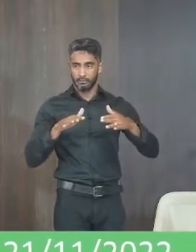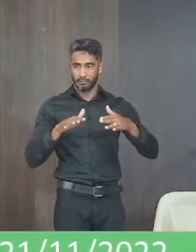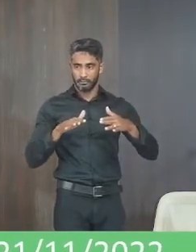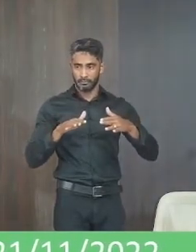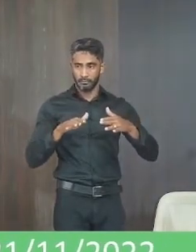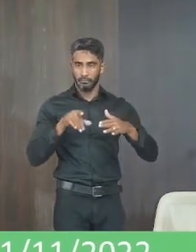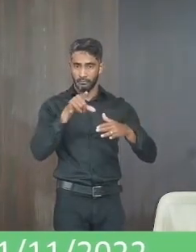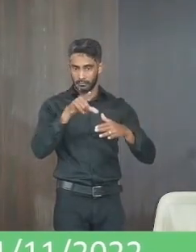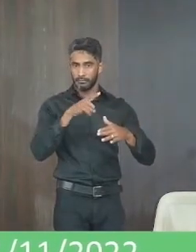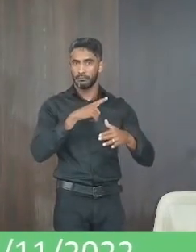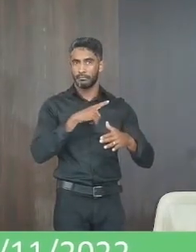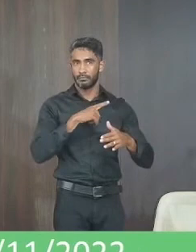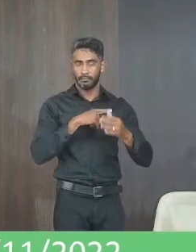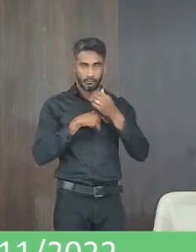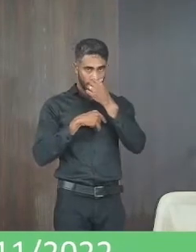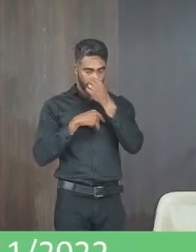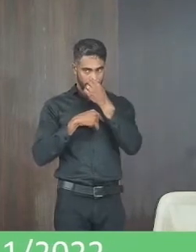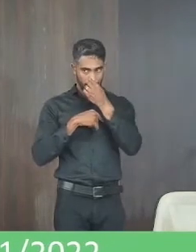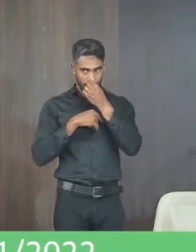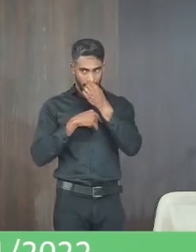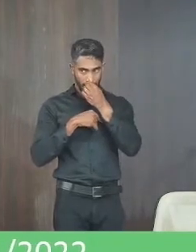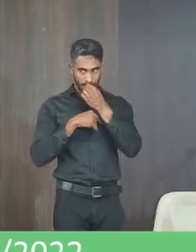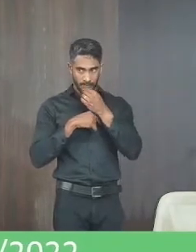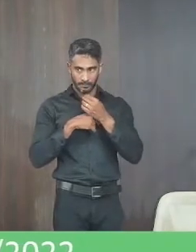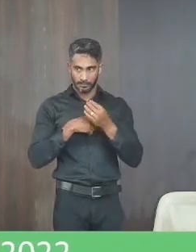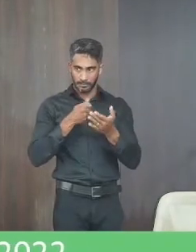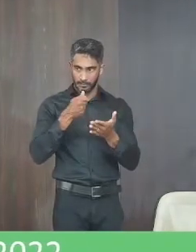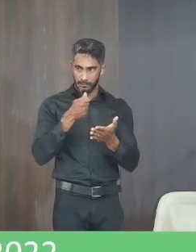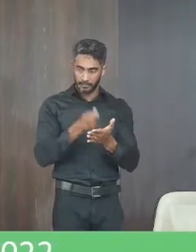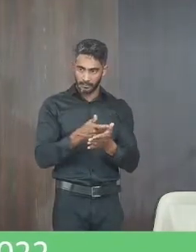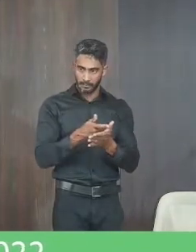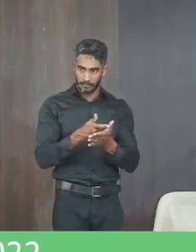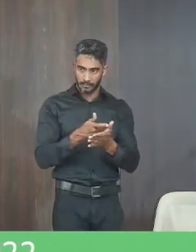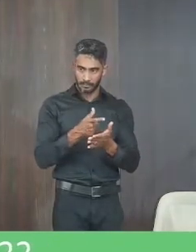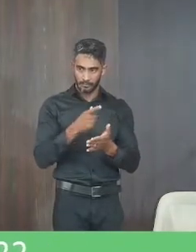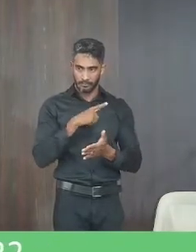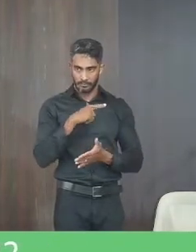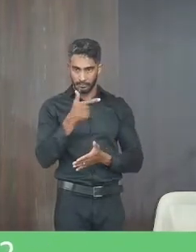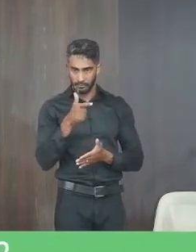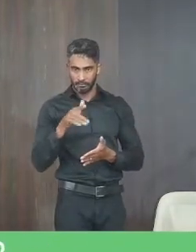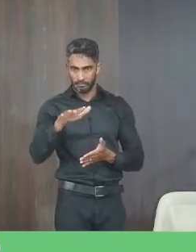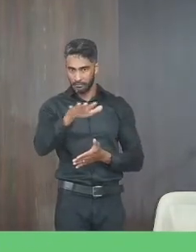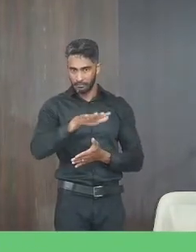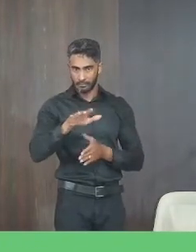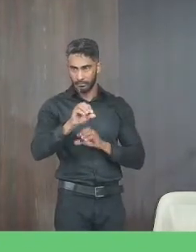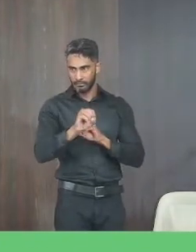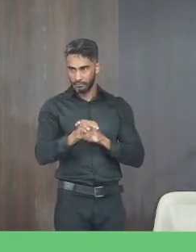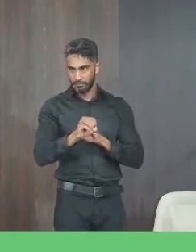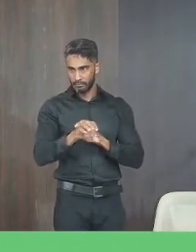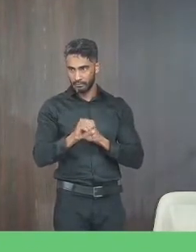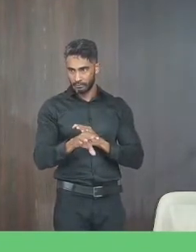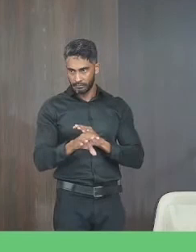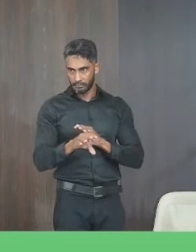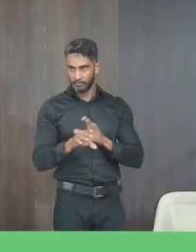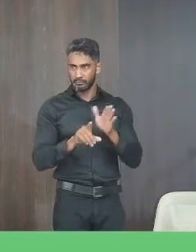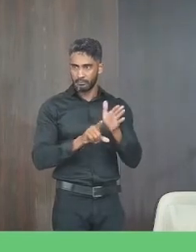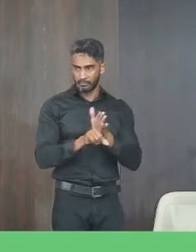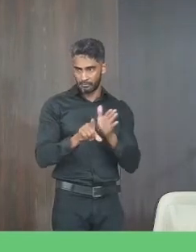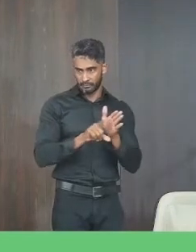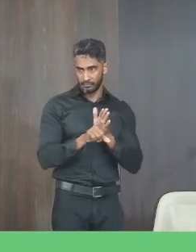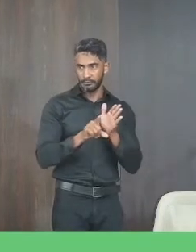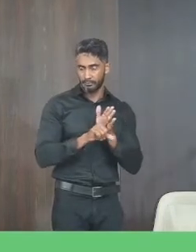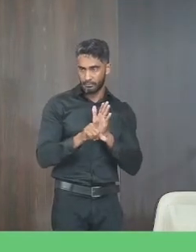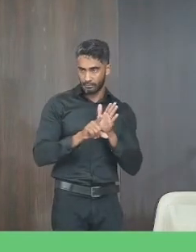que elas estariam sendo que o pagamento delas estaria saindo de uma fonte que não fosse da educação questionamos